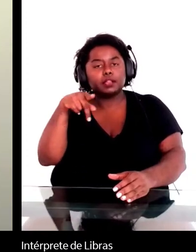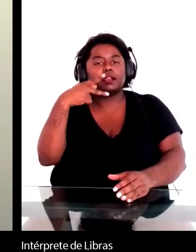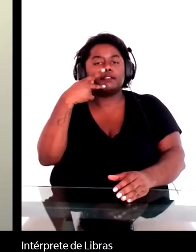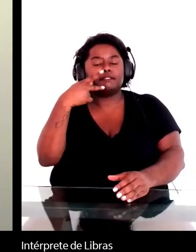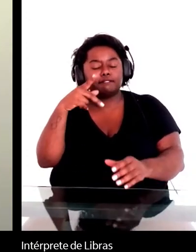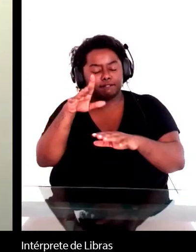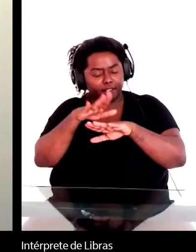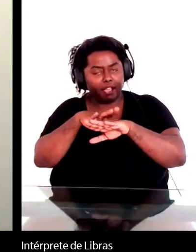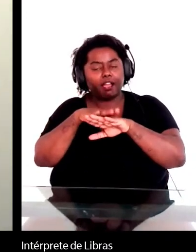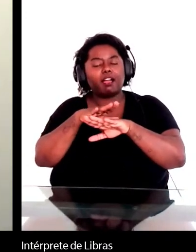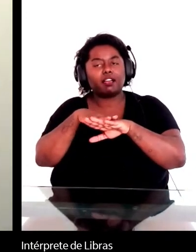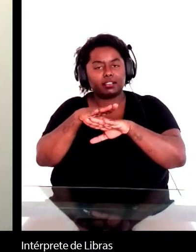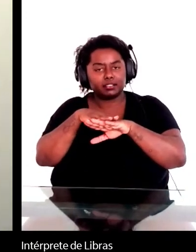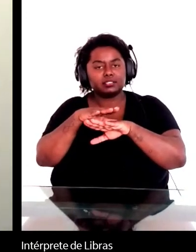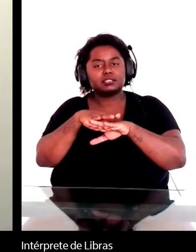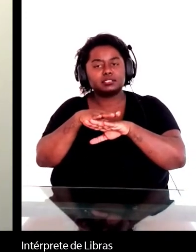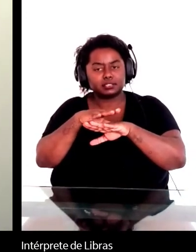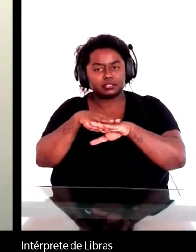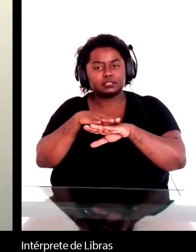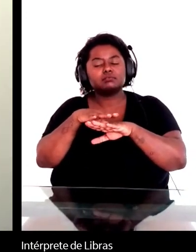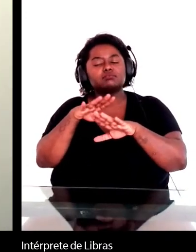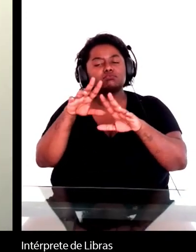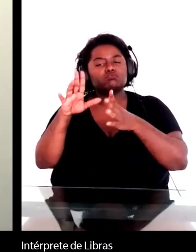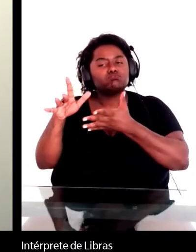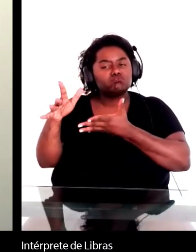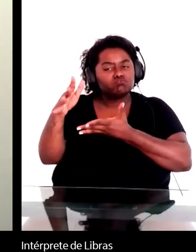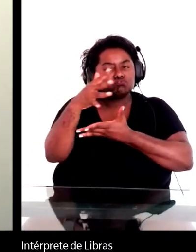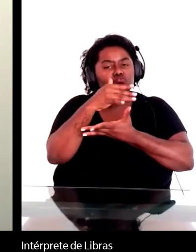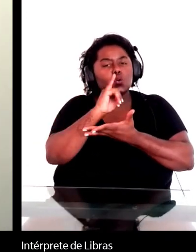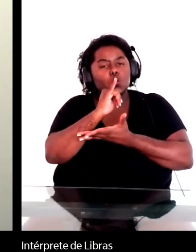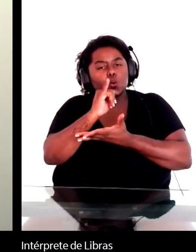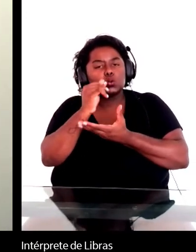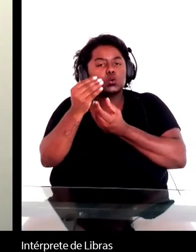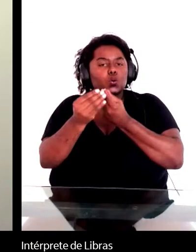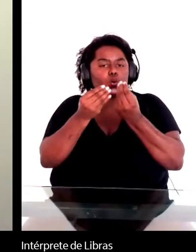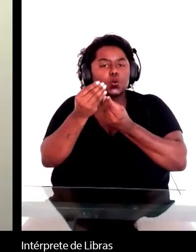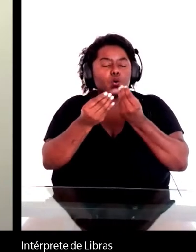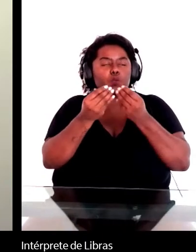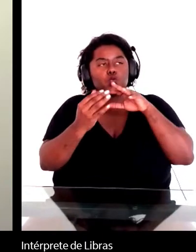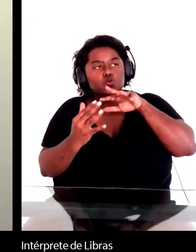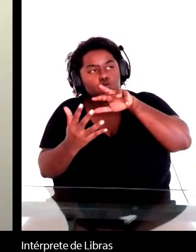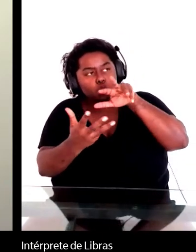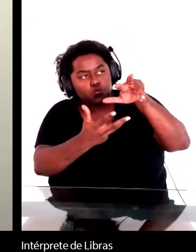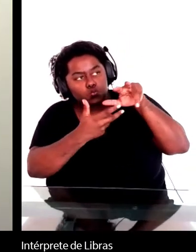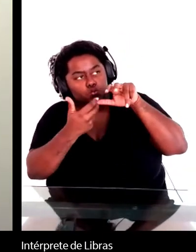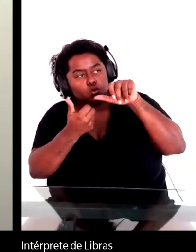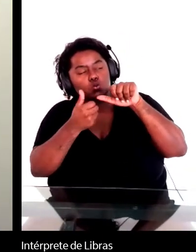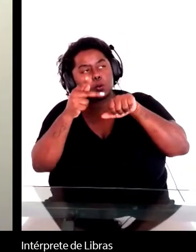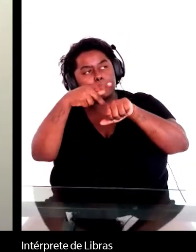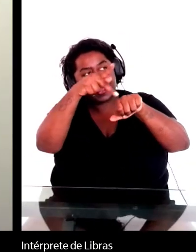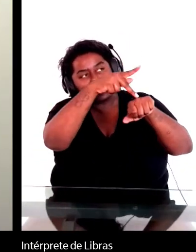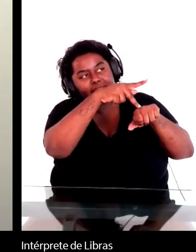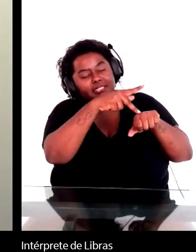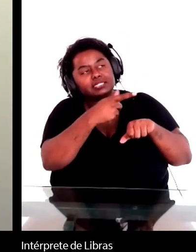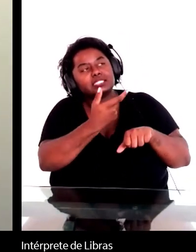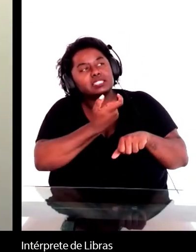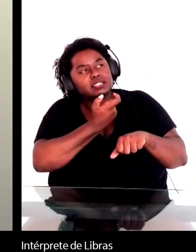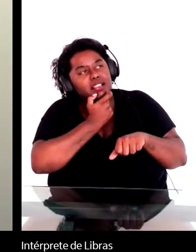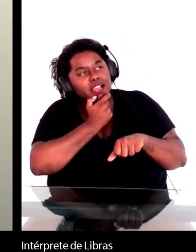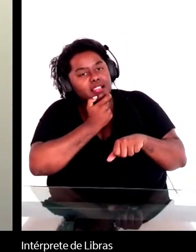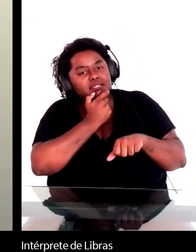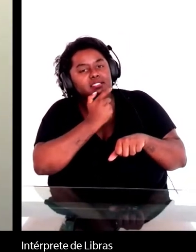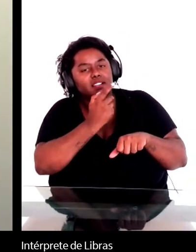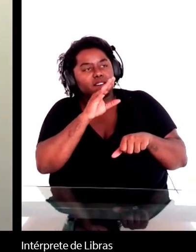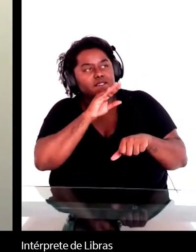panorama da recepção do Machado no mundo anglófono sobretudo nos Estados Unidos